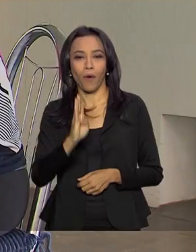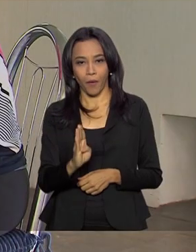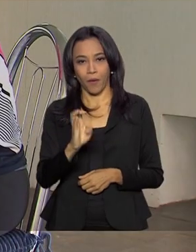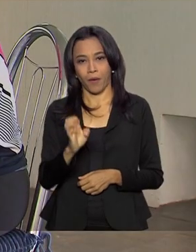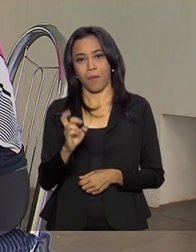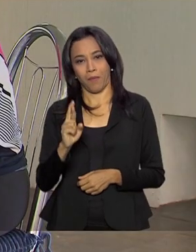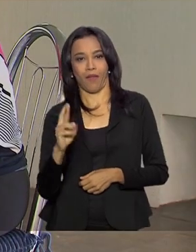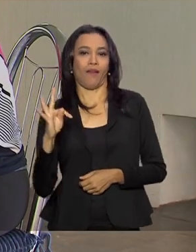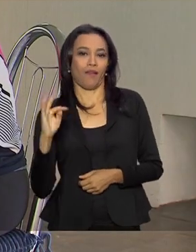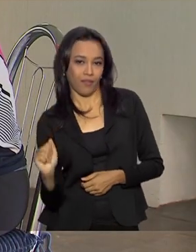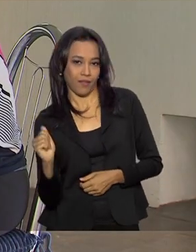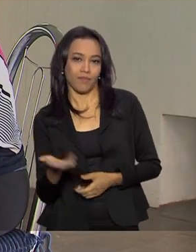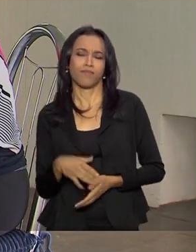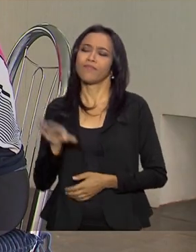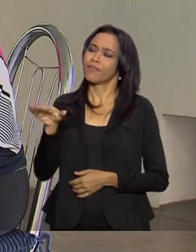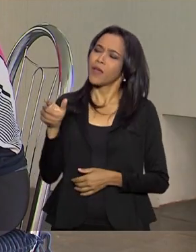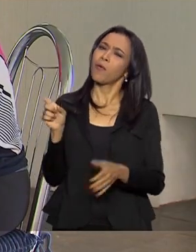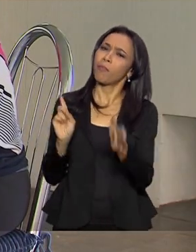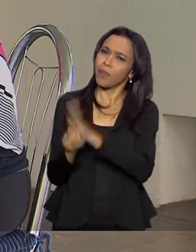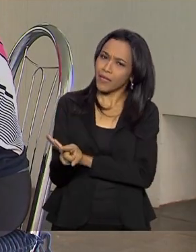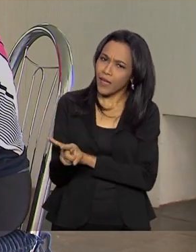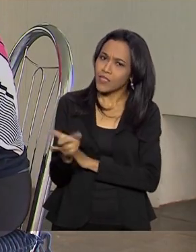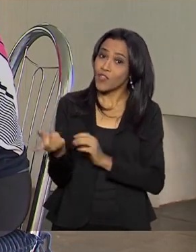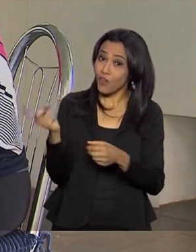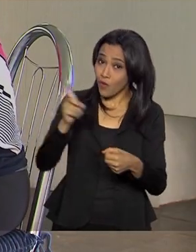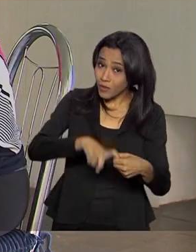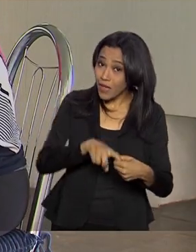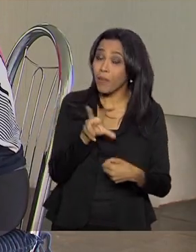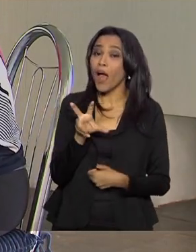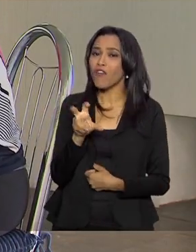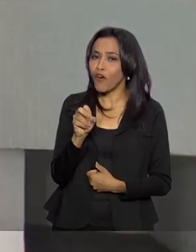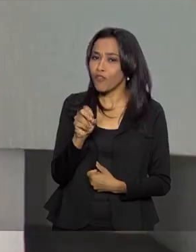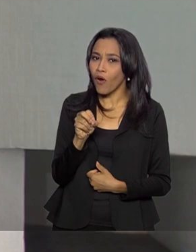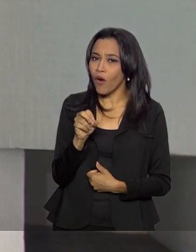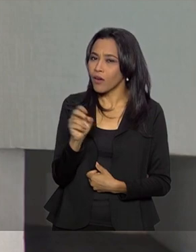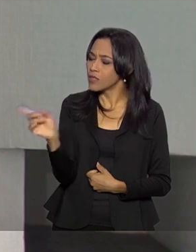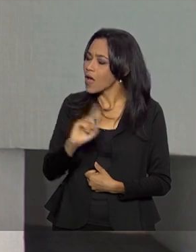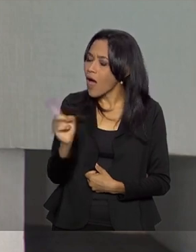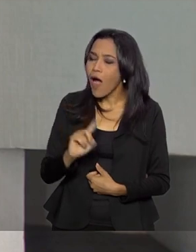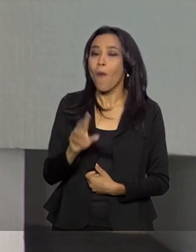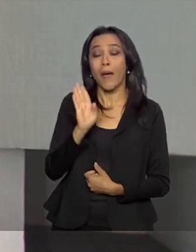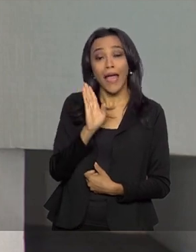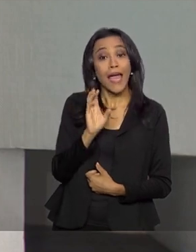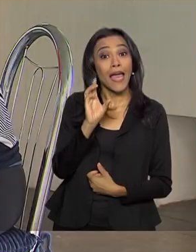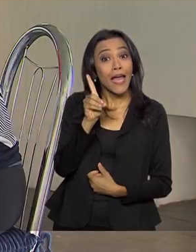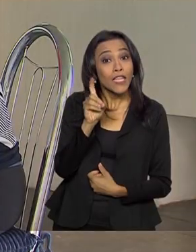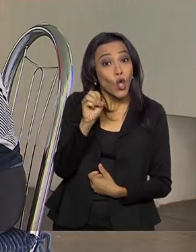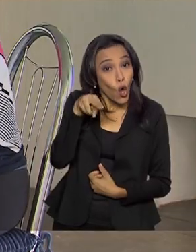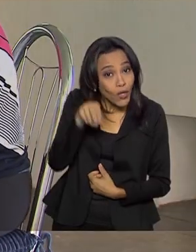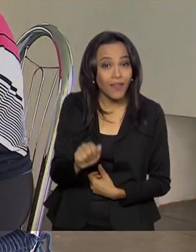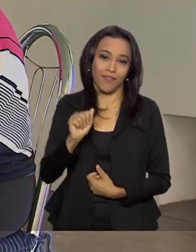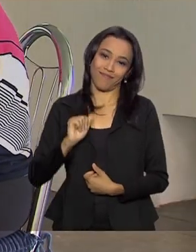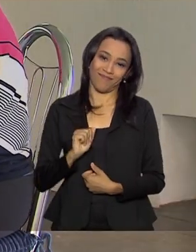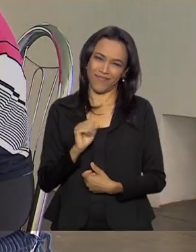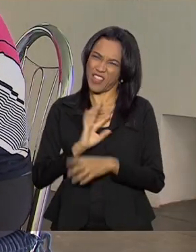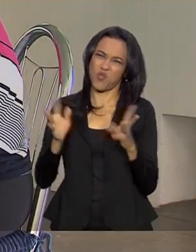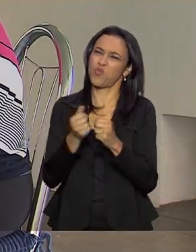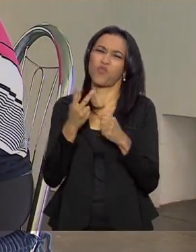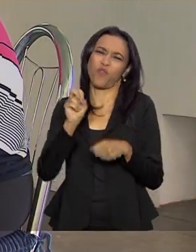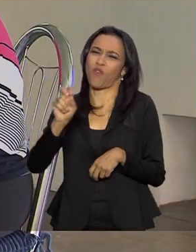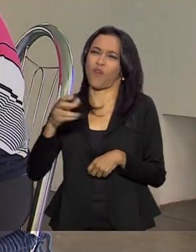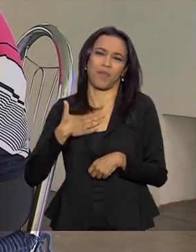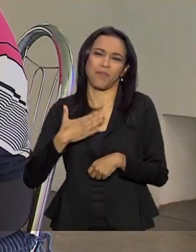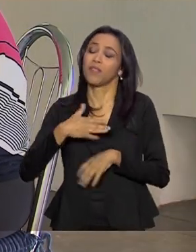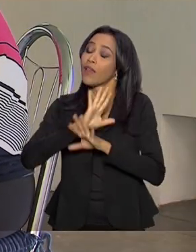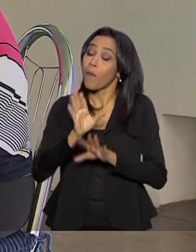E, falando em vovó, eu vou voltar para a Vovó Benta, né? Para a Vovó Benta. A Dona Benta. A Dona Benta. Eu falo vovó, é tudo vovó, né? Eu vou